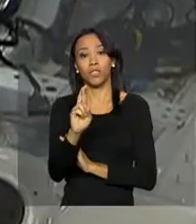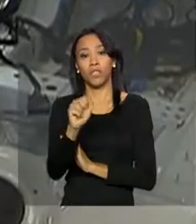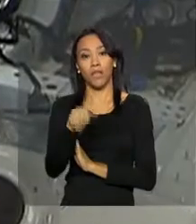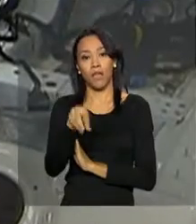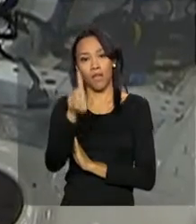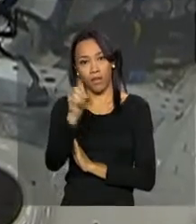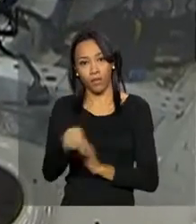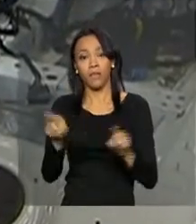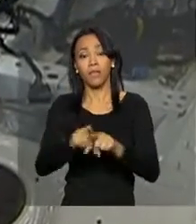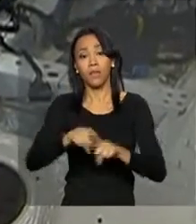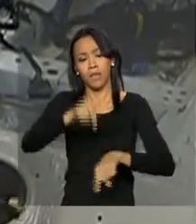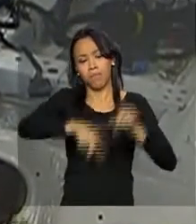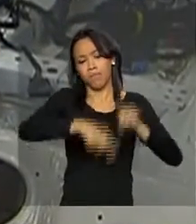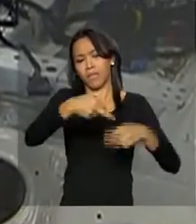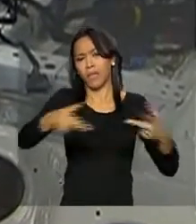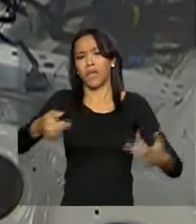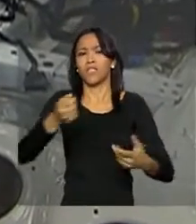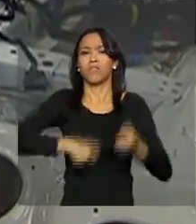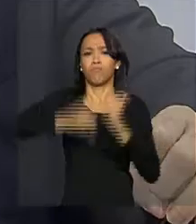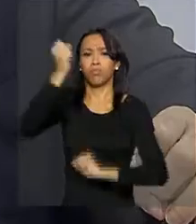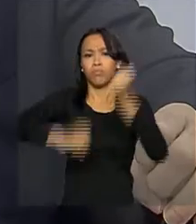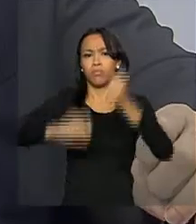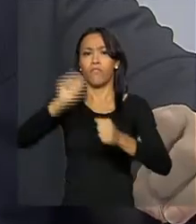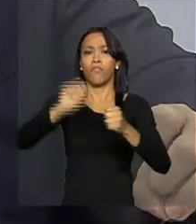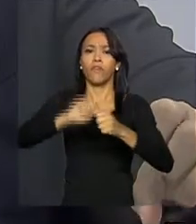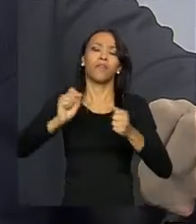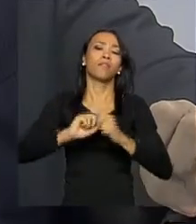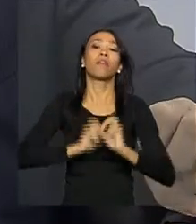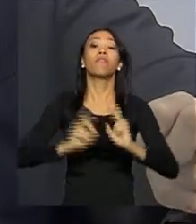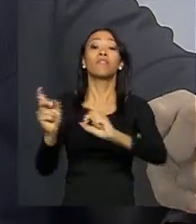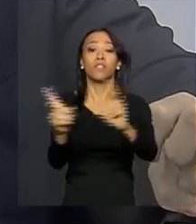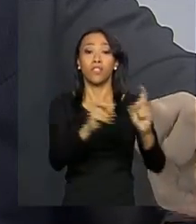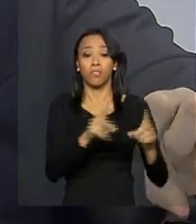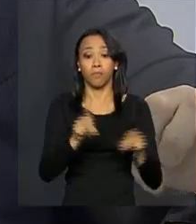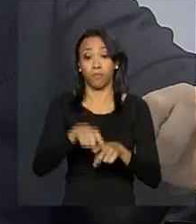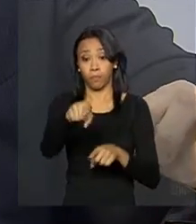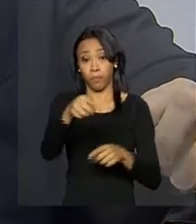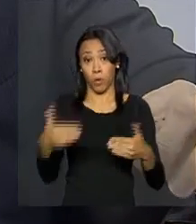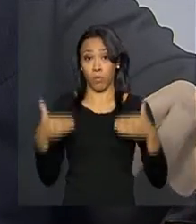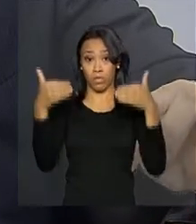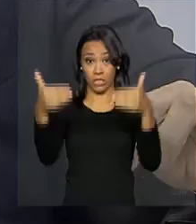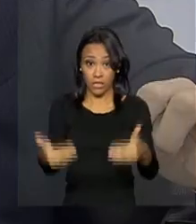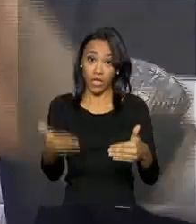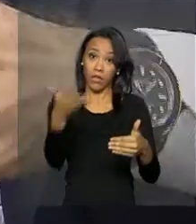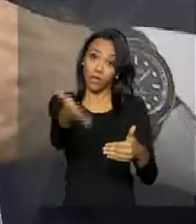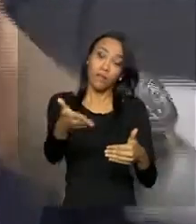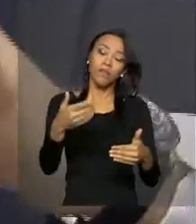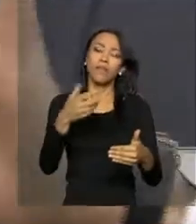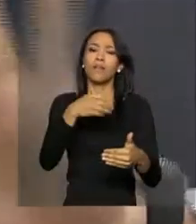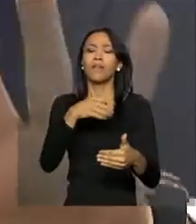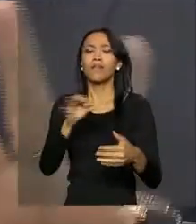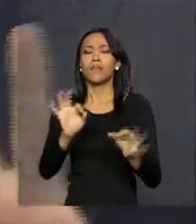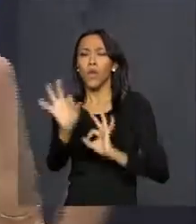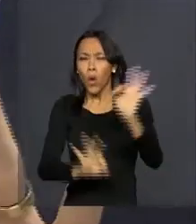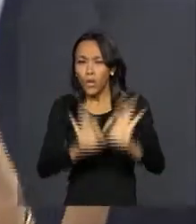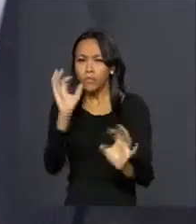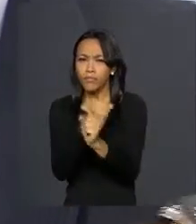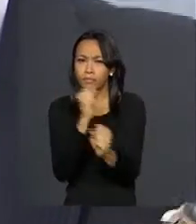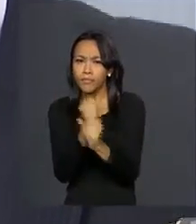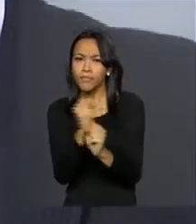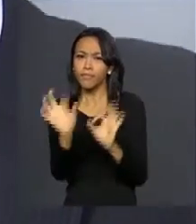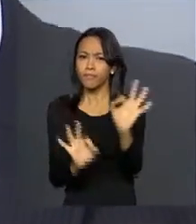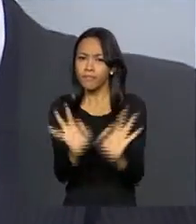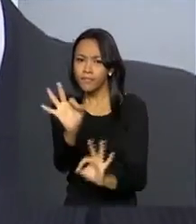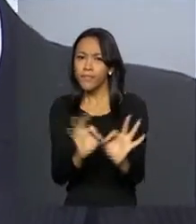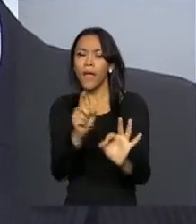sobre produtos industrializados. Para o Ministério da Integração Nacional, que também administra os fundos, a